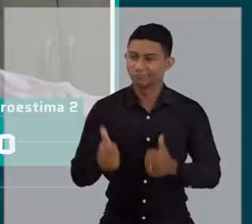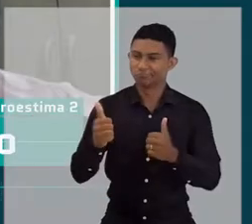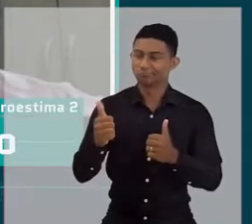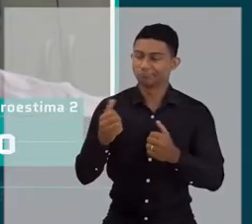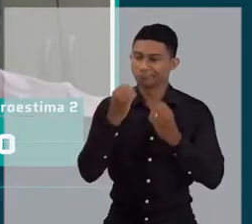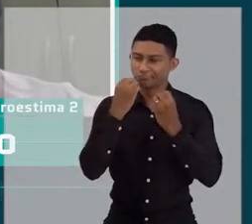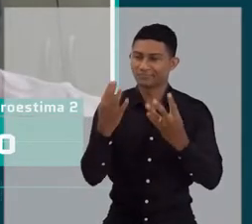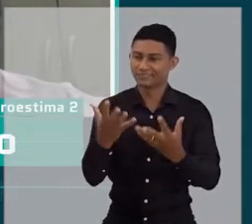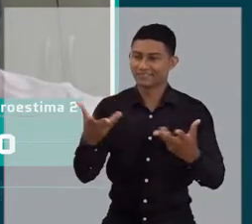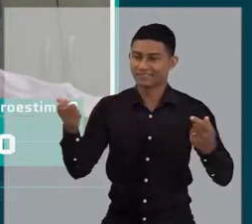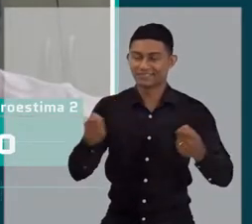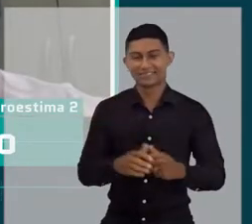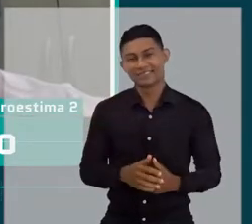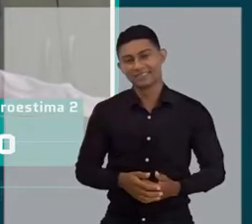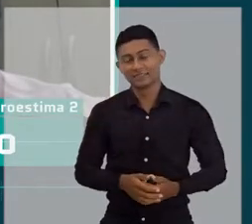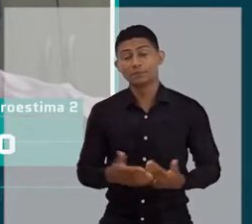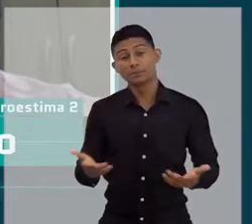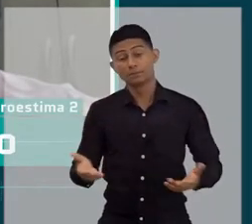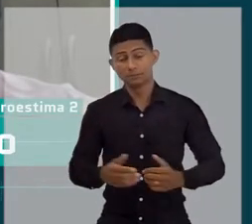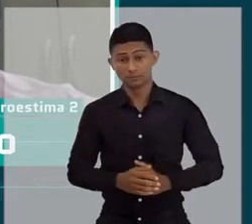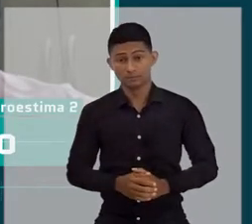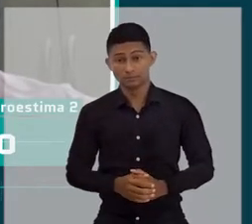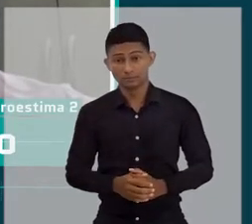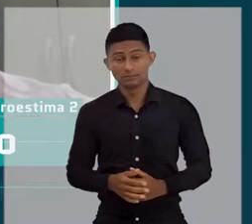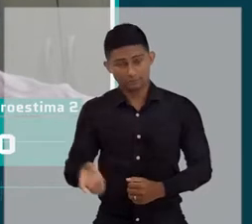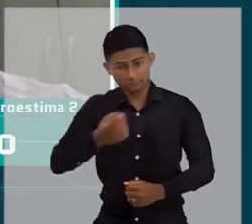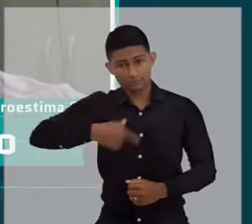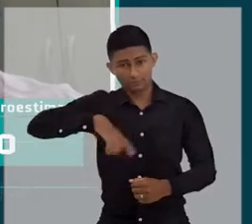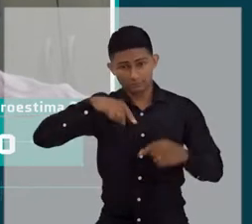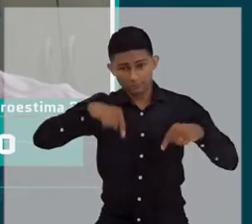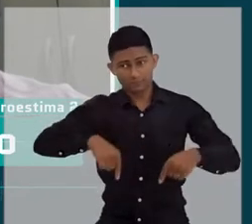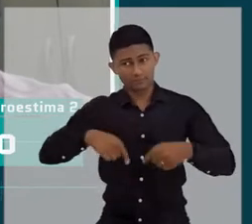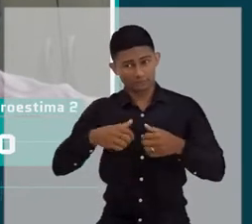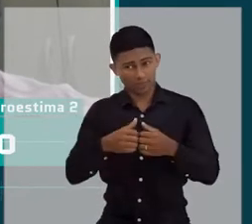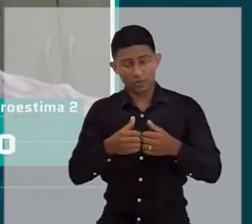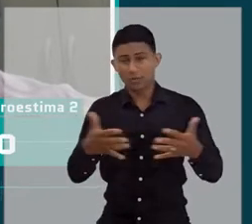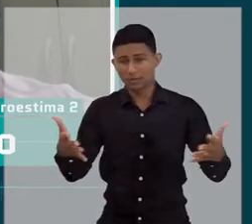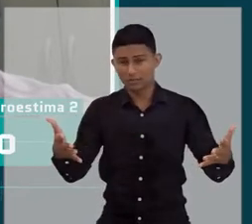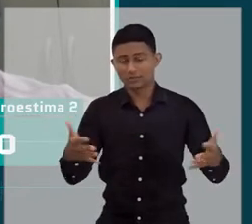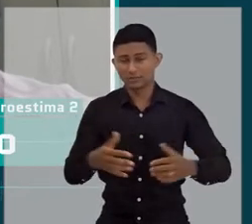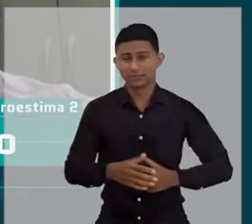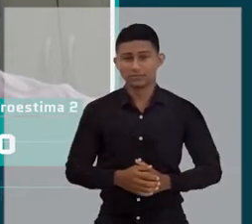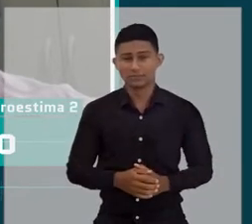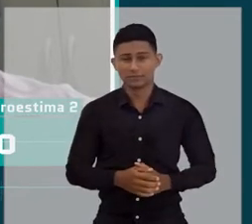É isso aí, maravilha. Então, gente, pra gente começar, né?